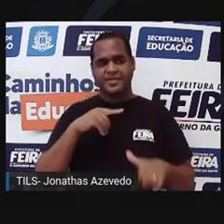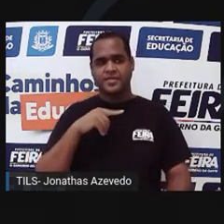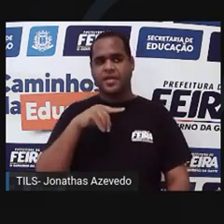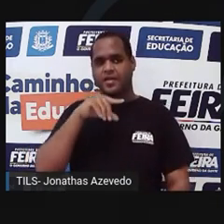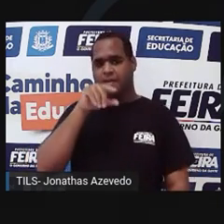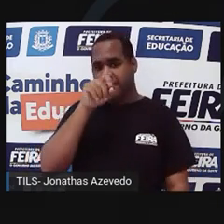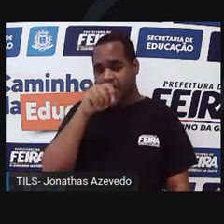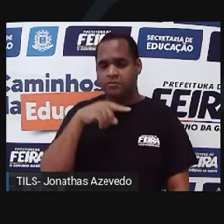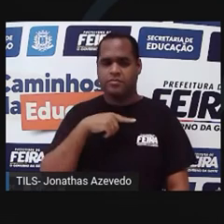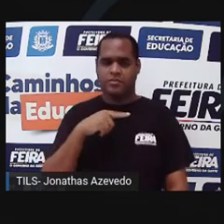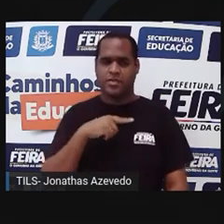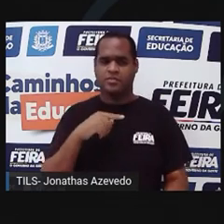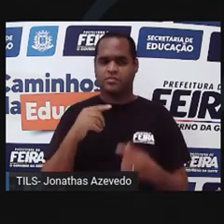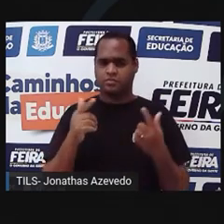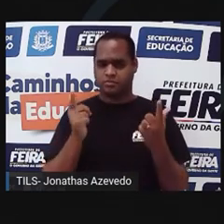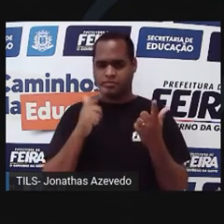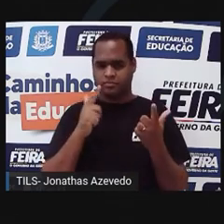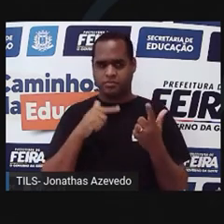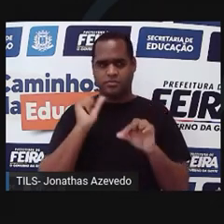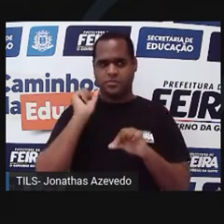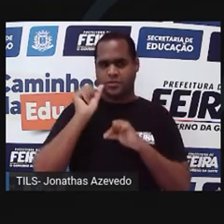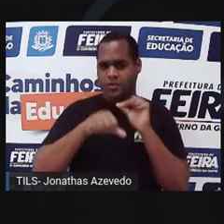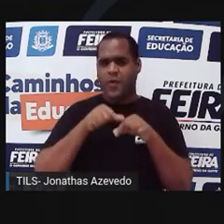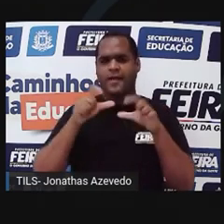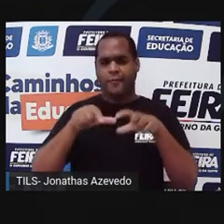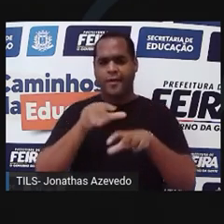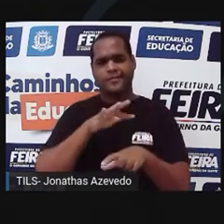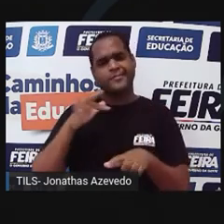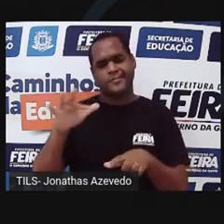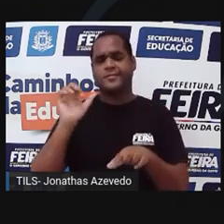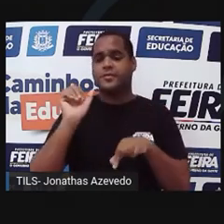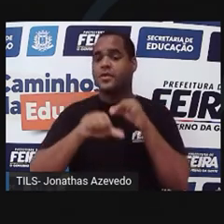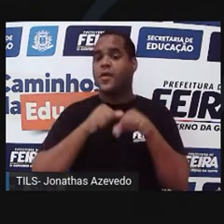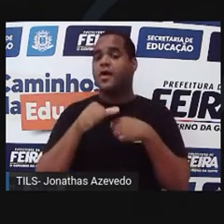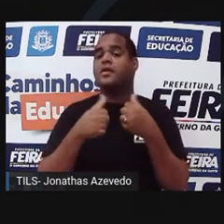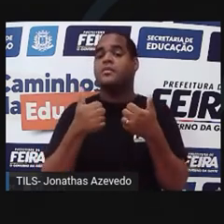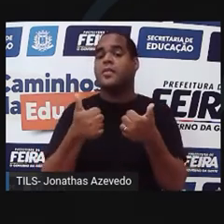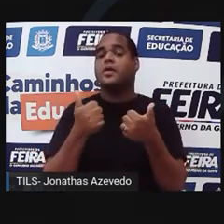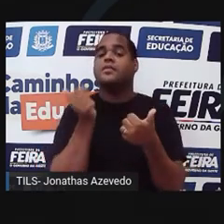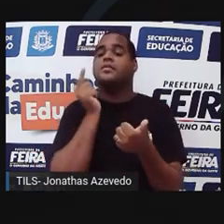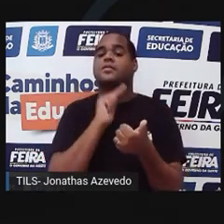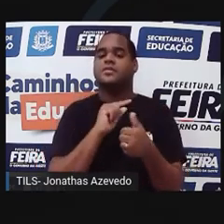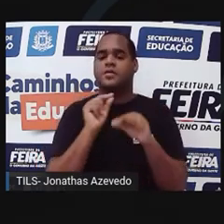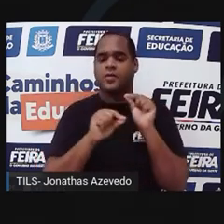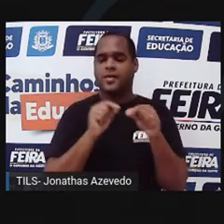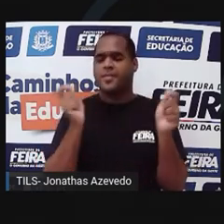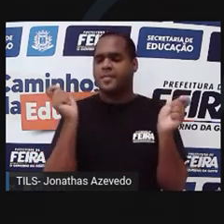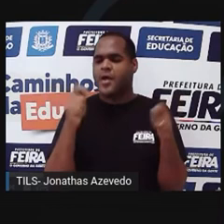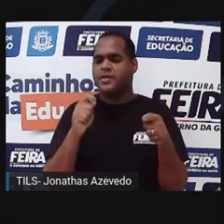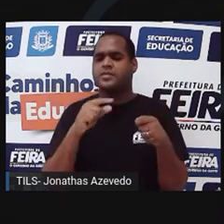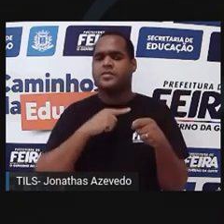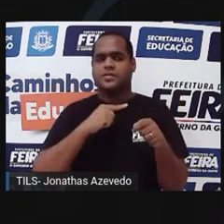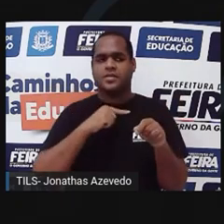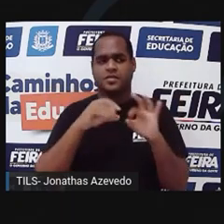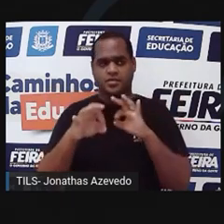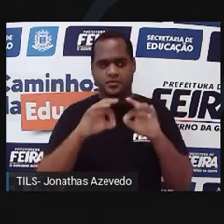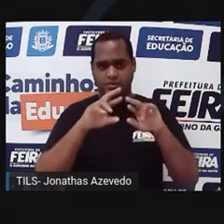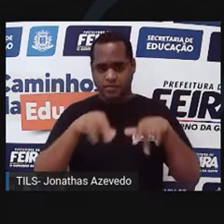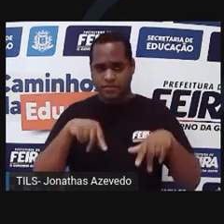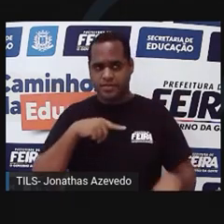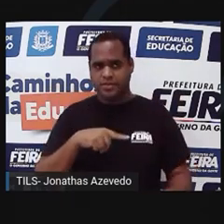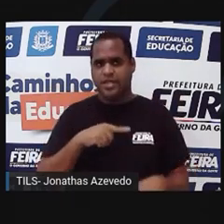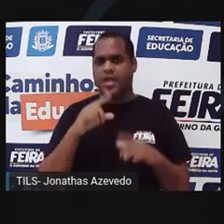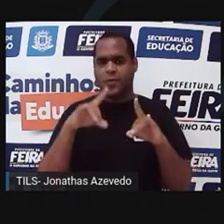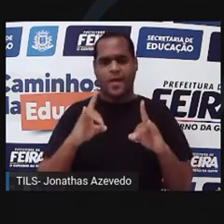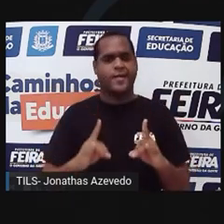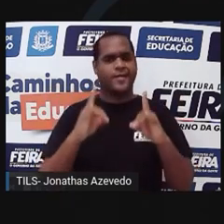pequenos. E aí, há uma mudança no ambiente. E essa mudança, ela faz com que entre numa redução muito grande ou até